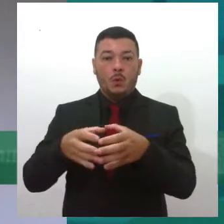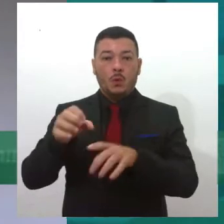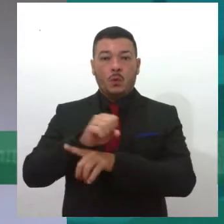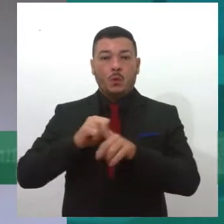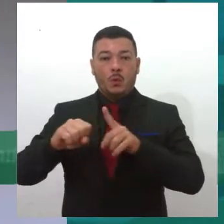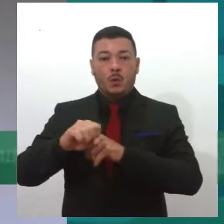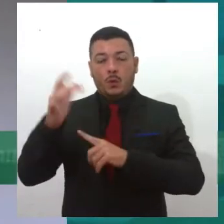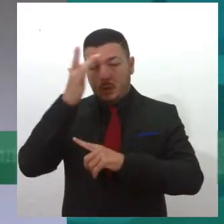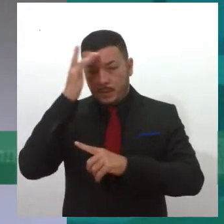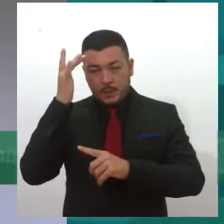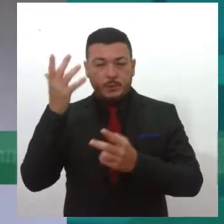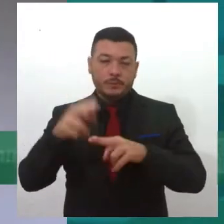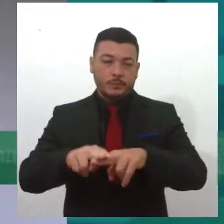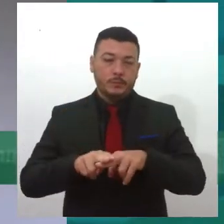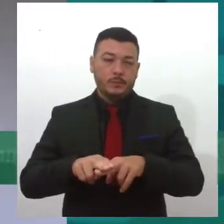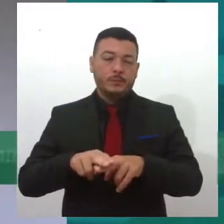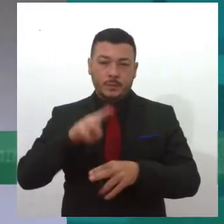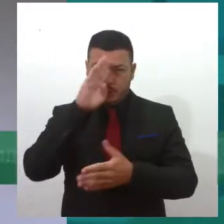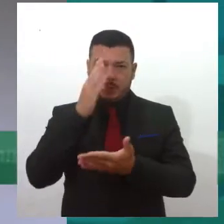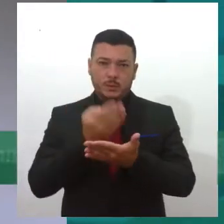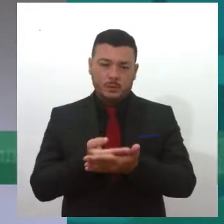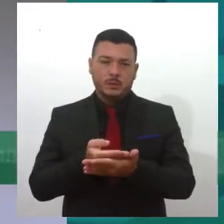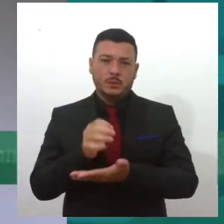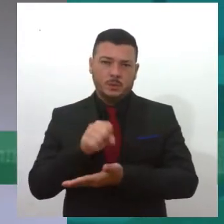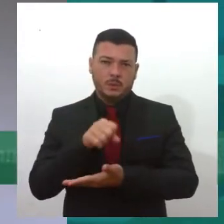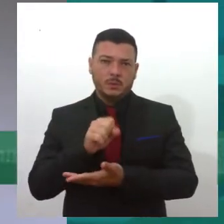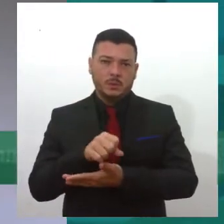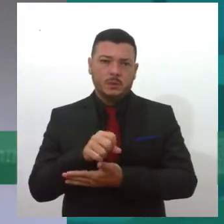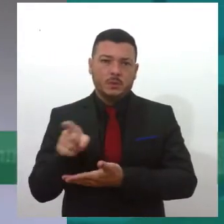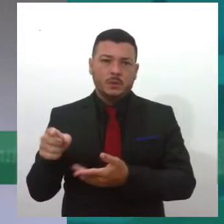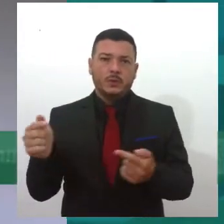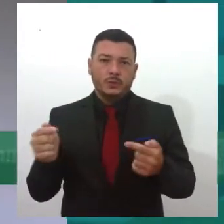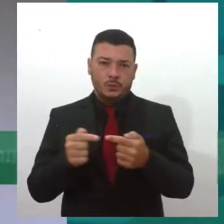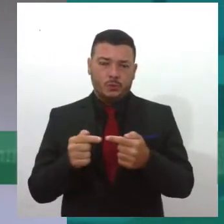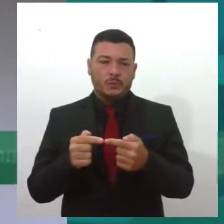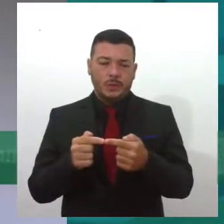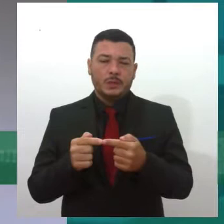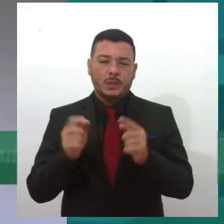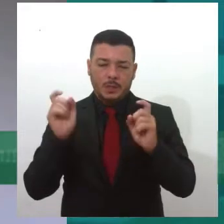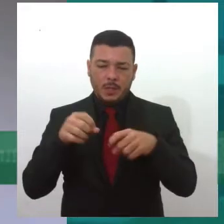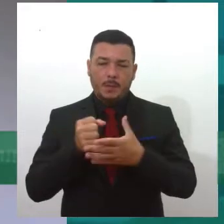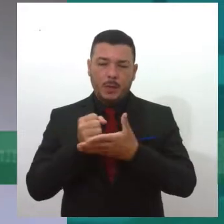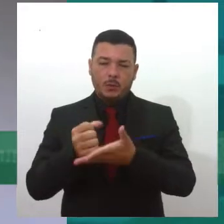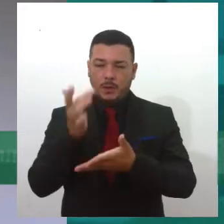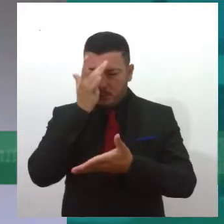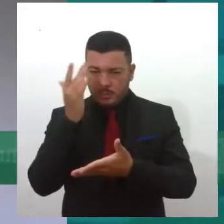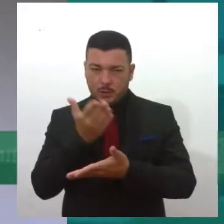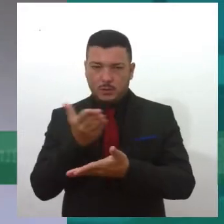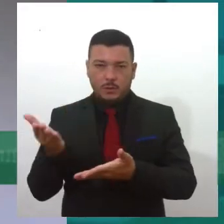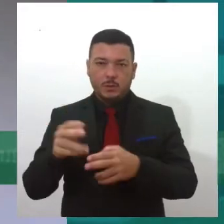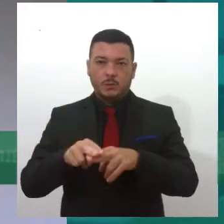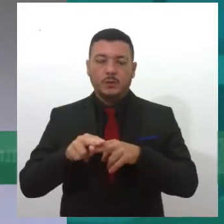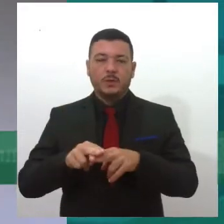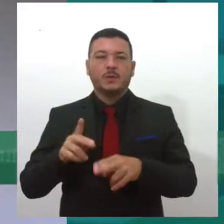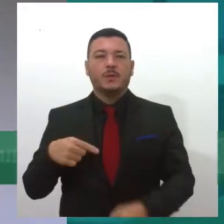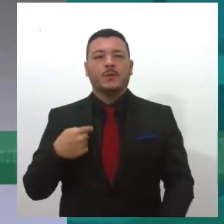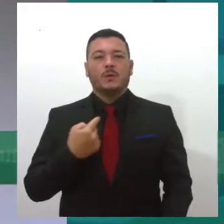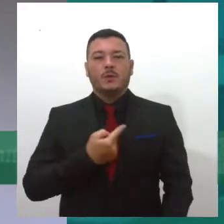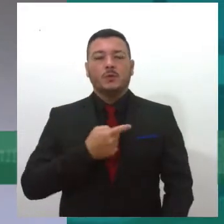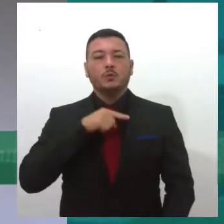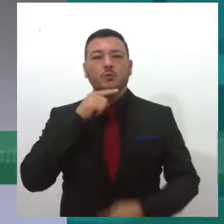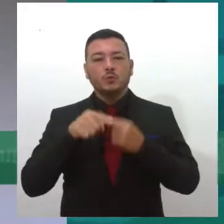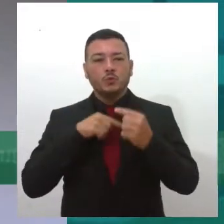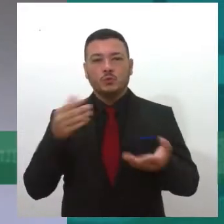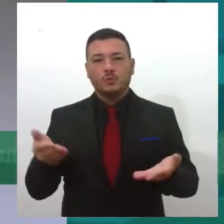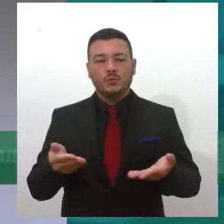né? Então, a gente acha que isso realmente viria para suprir essa lacuna. Então, essa é uma das nossas lutas